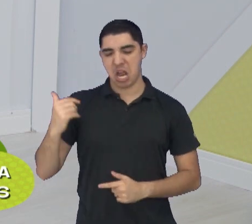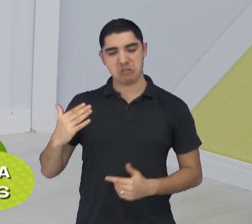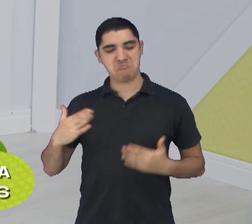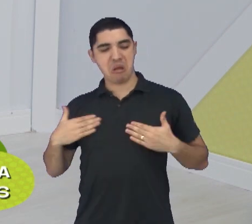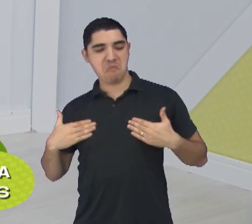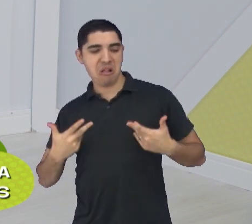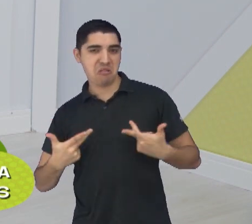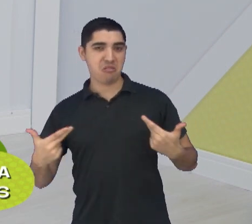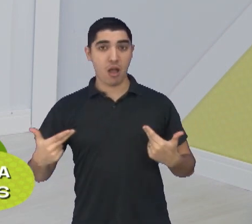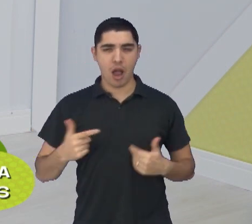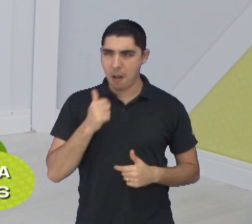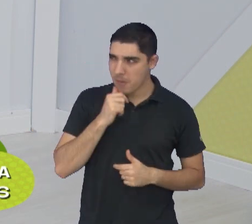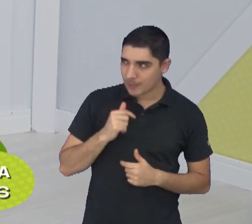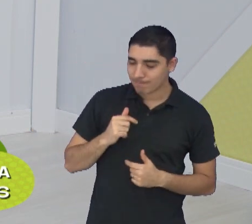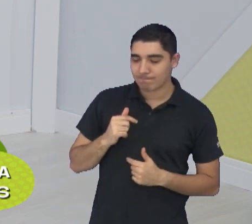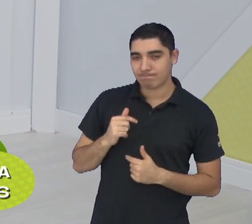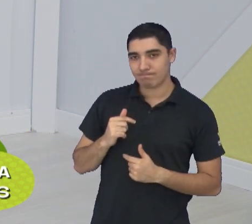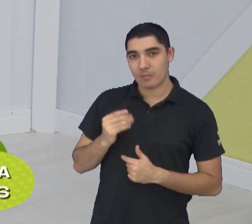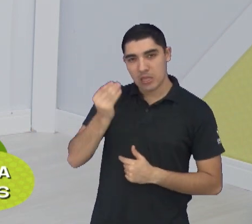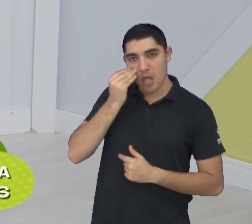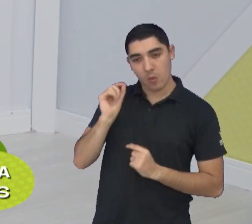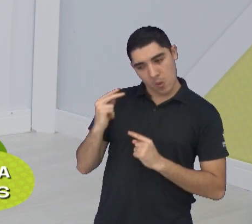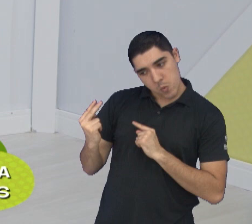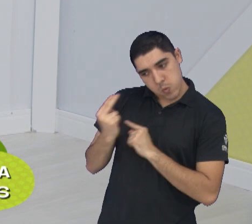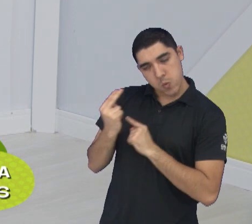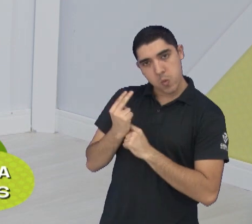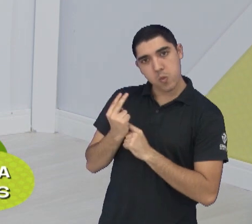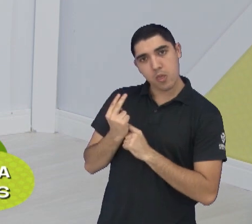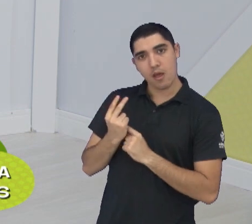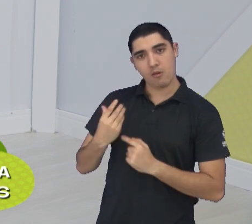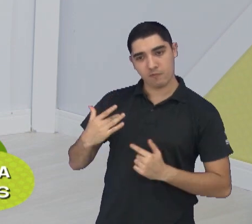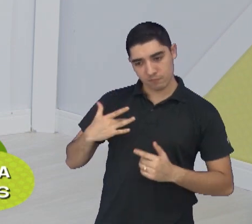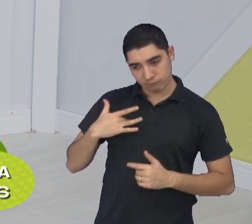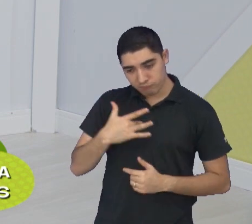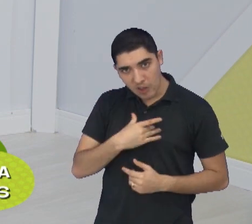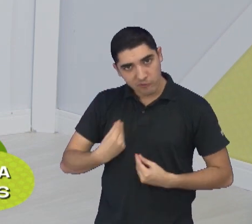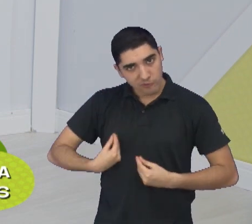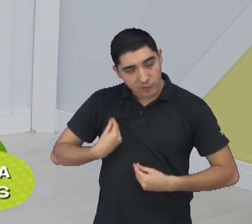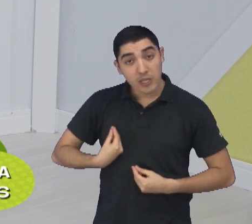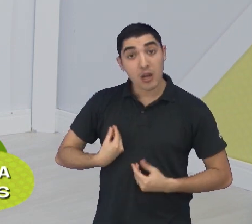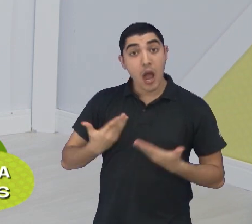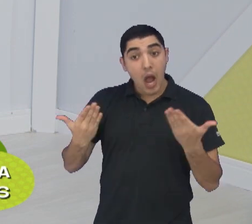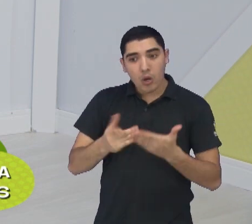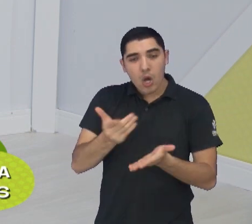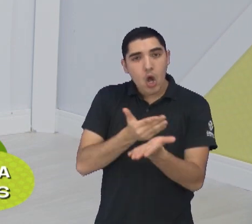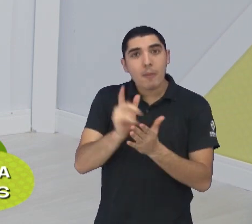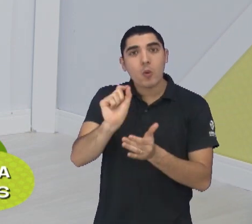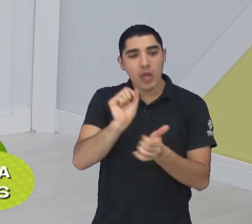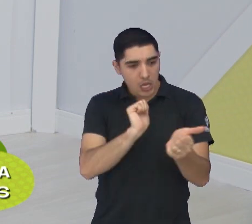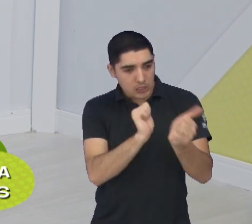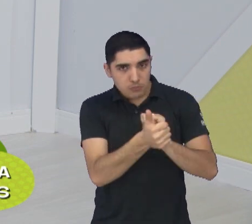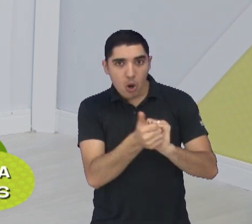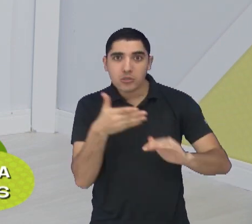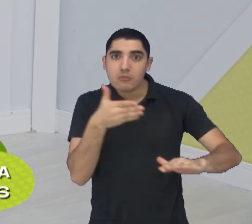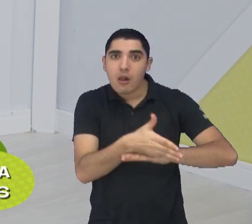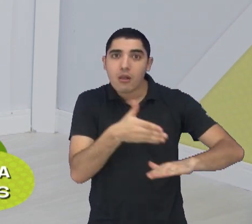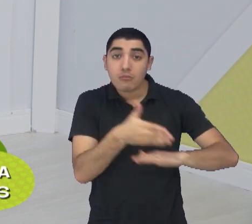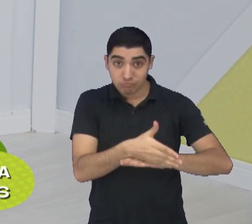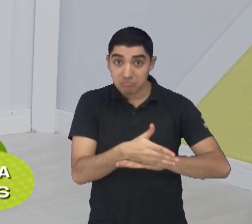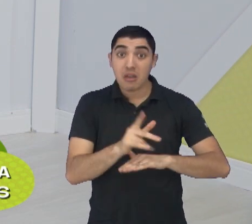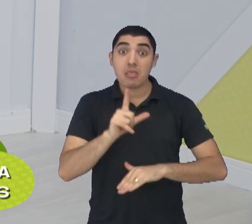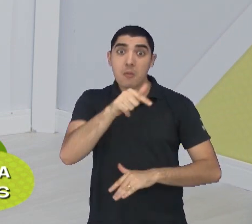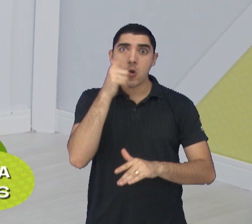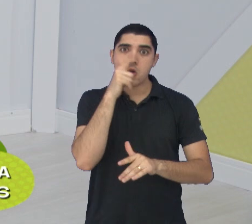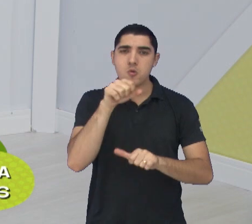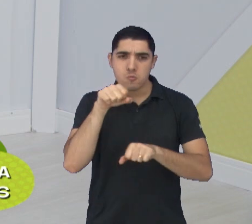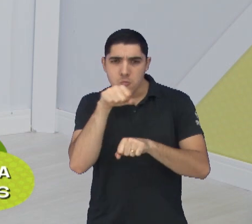pra manter aí a sua integridade física, hoje se tornou o esporte praticado por ela, com resultados dentro dos ringues